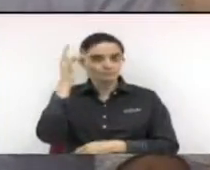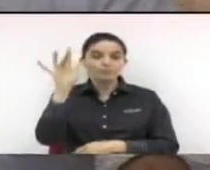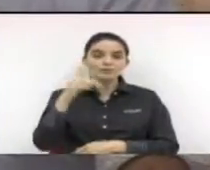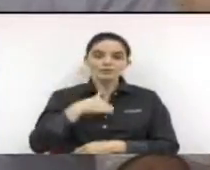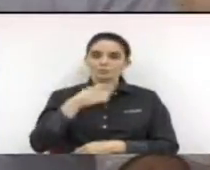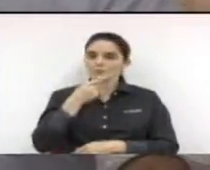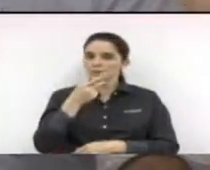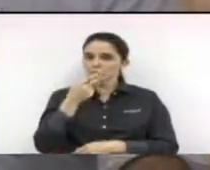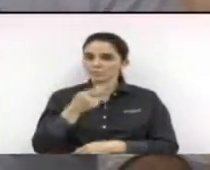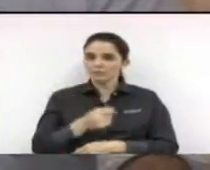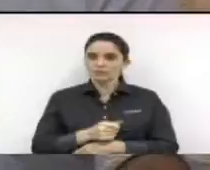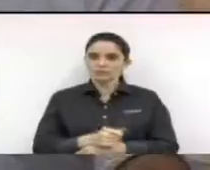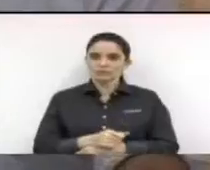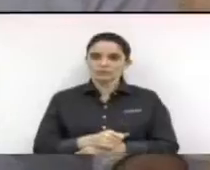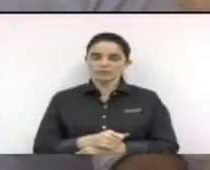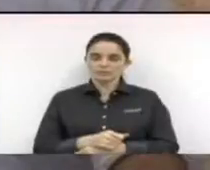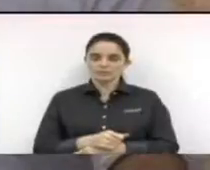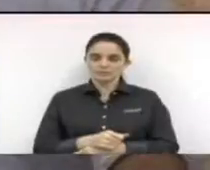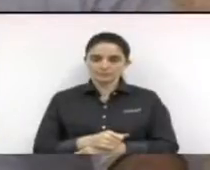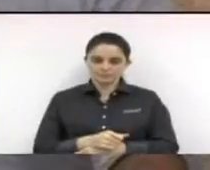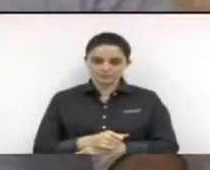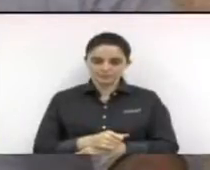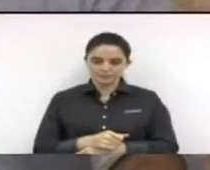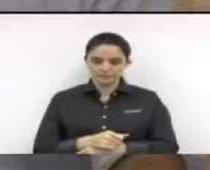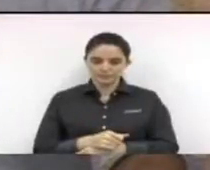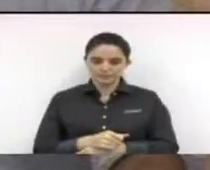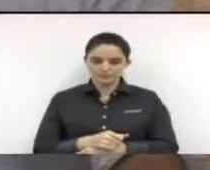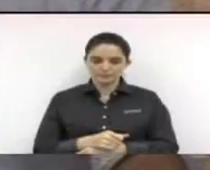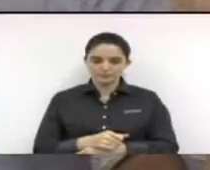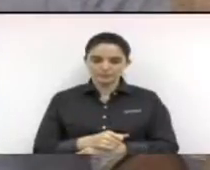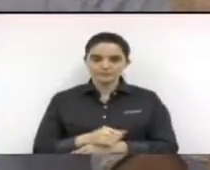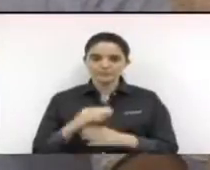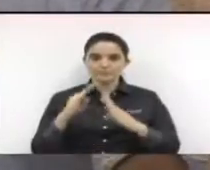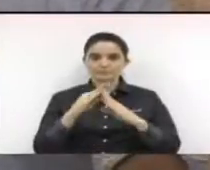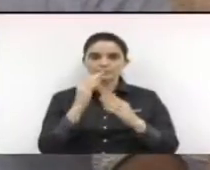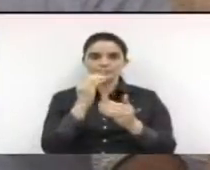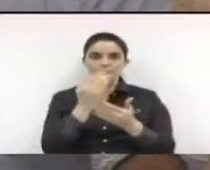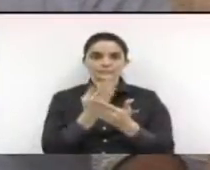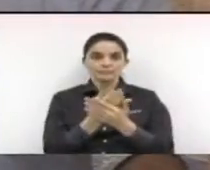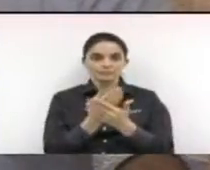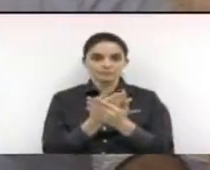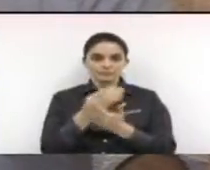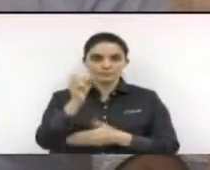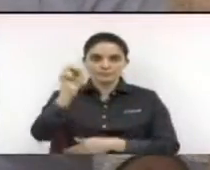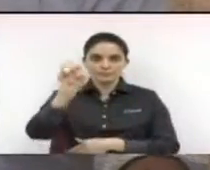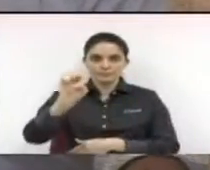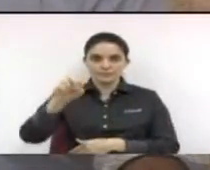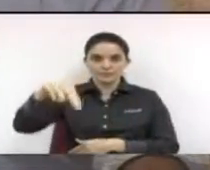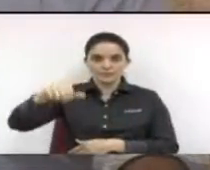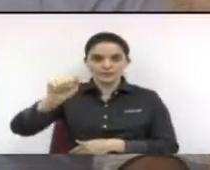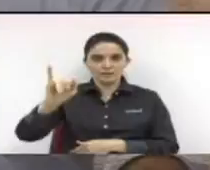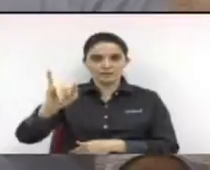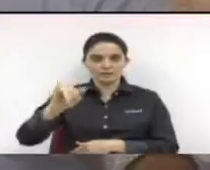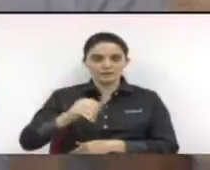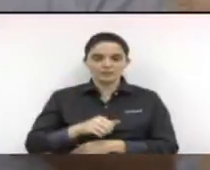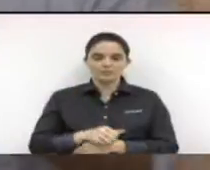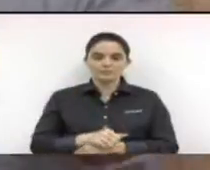se puder esperar, vai entender. A escola Senai me tirou da indigência.